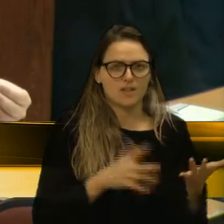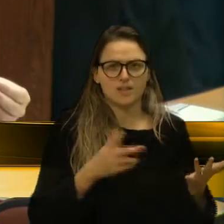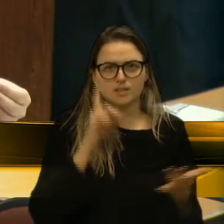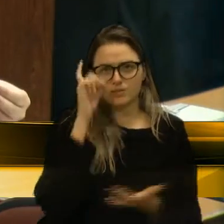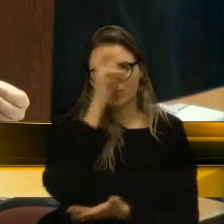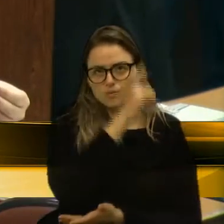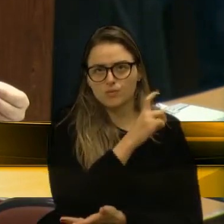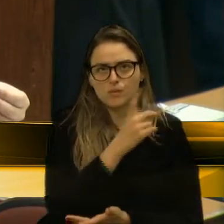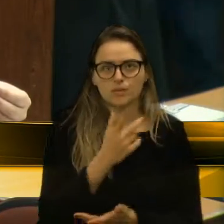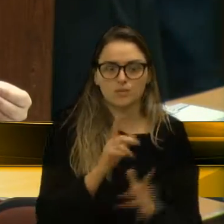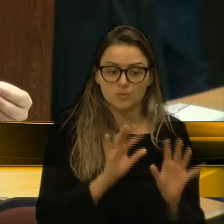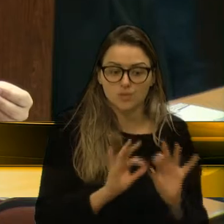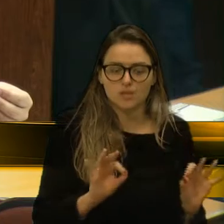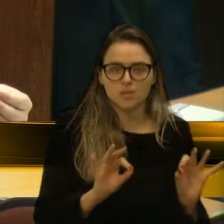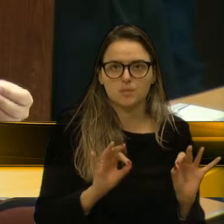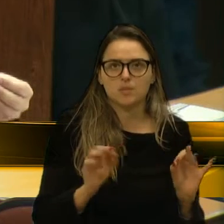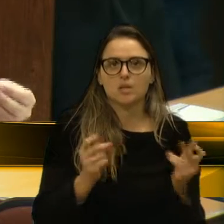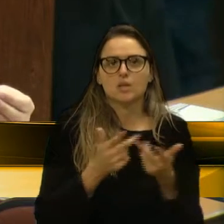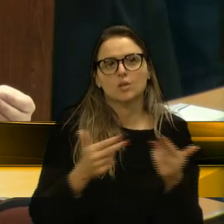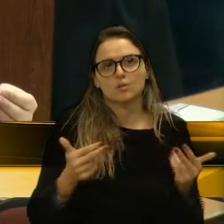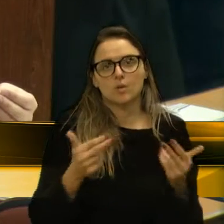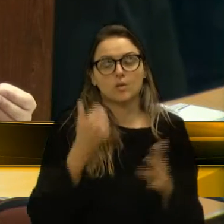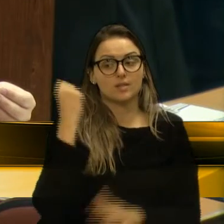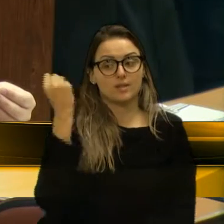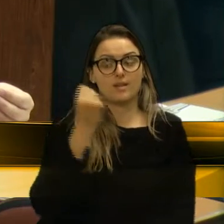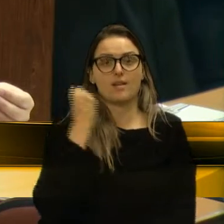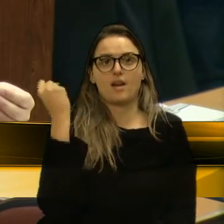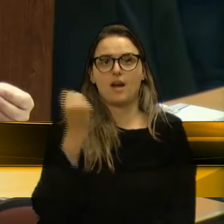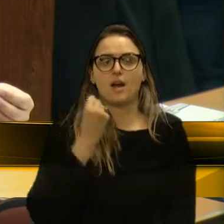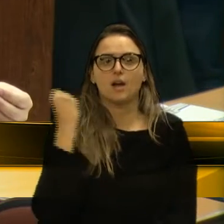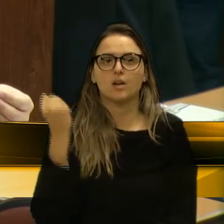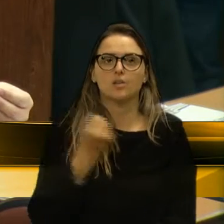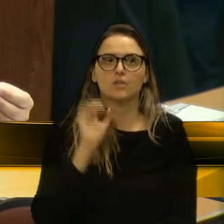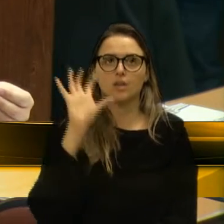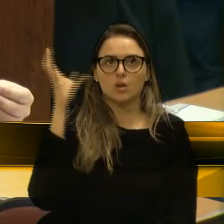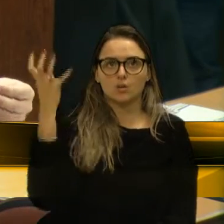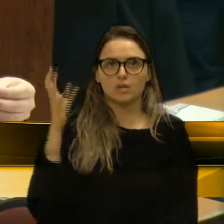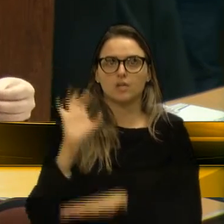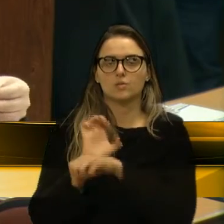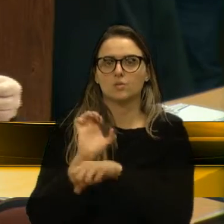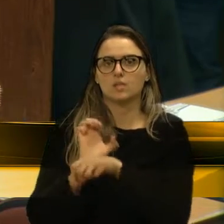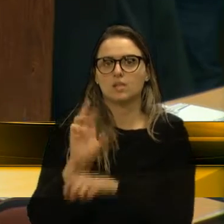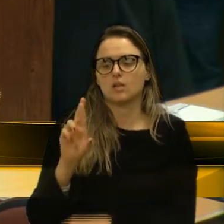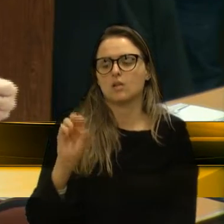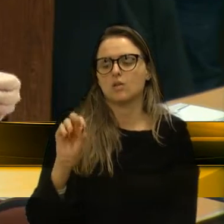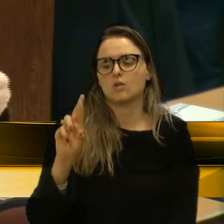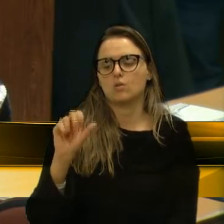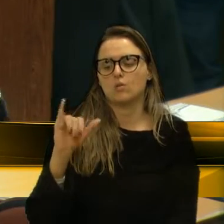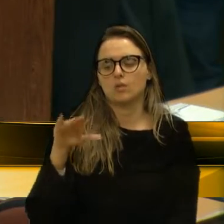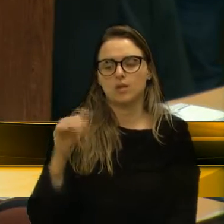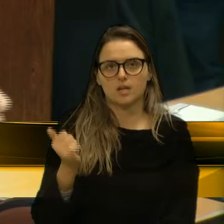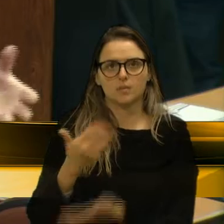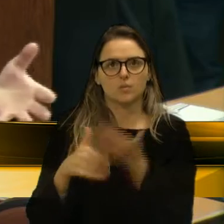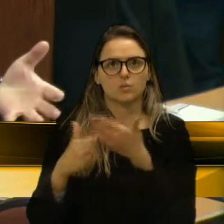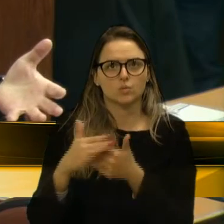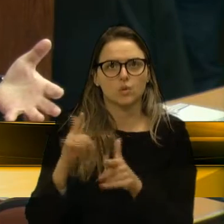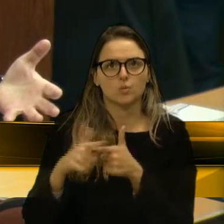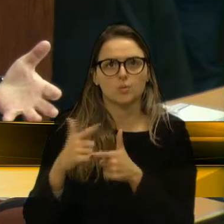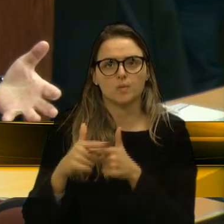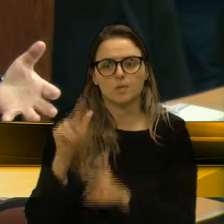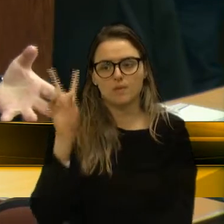simples de uma situação grave que vive o estado de Roraima, né? Com relação a toda essa problemática da Venezuela.